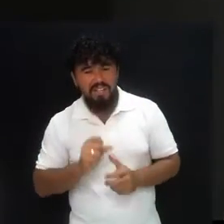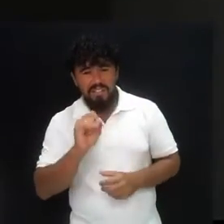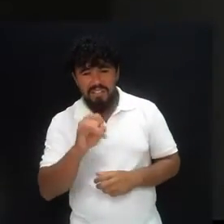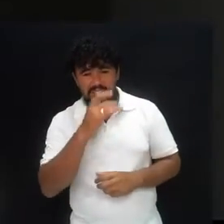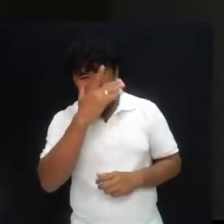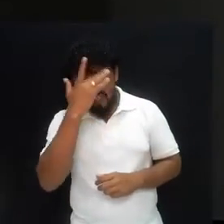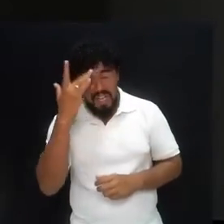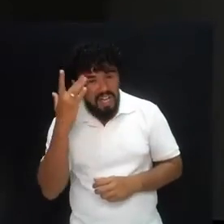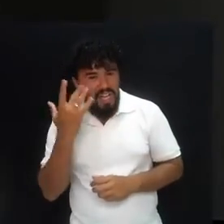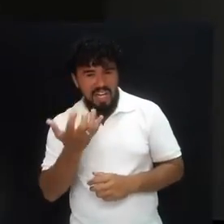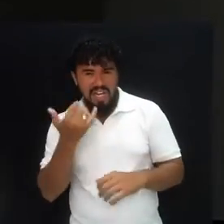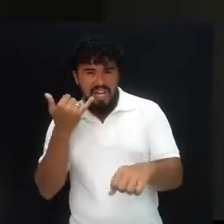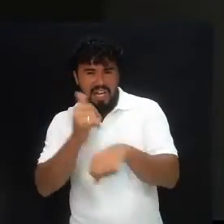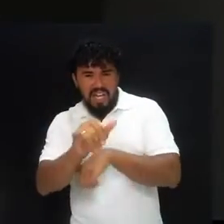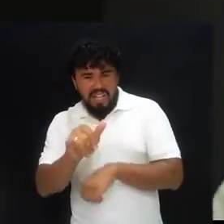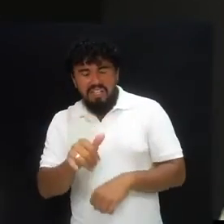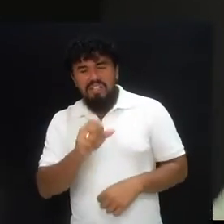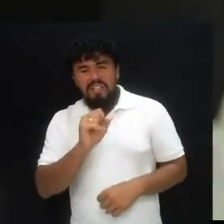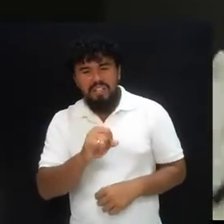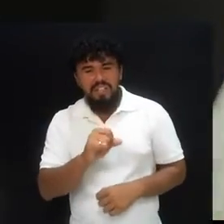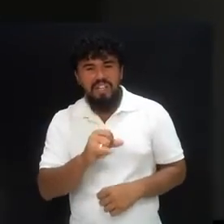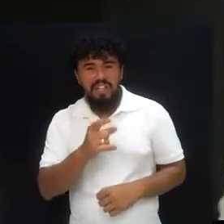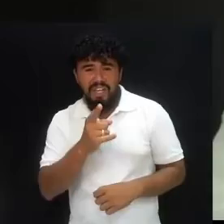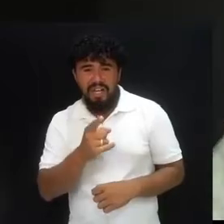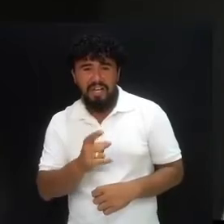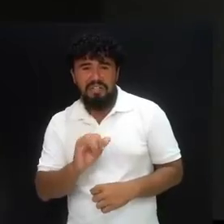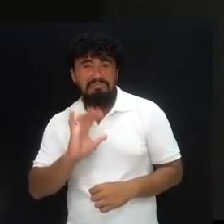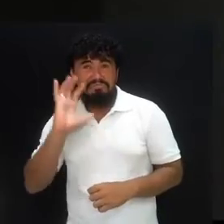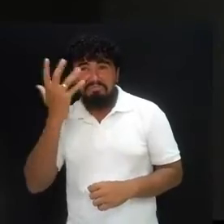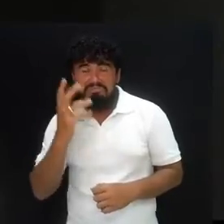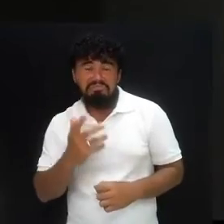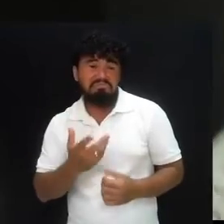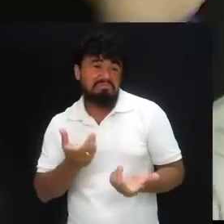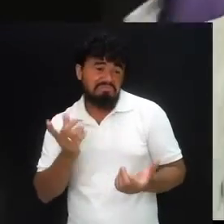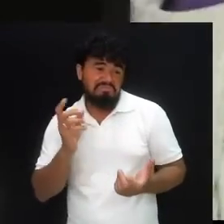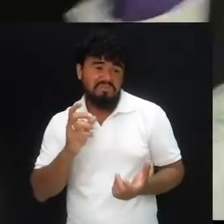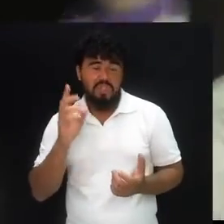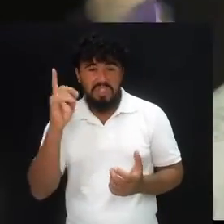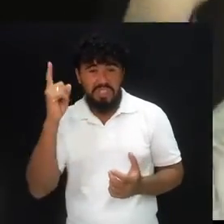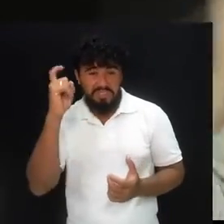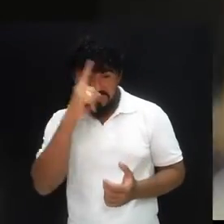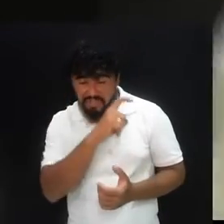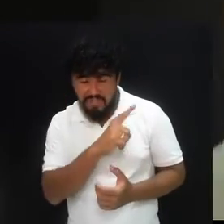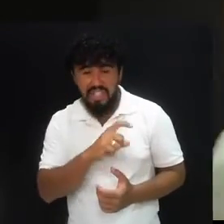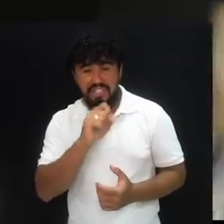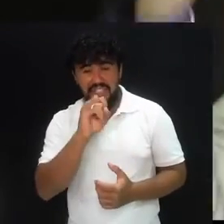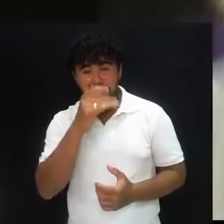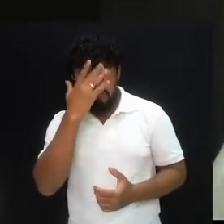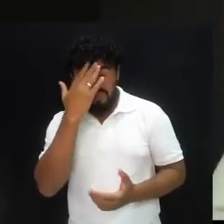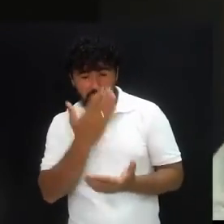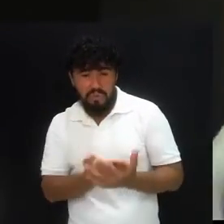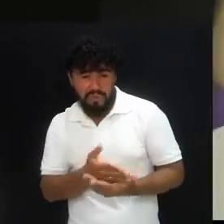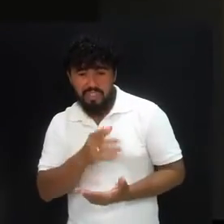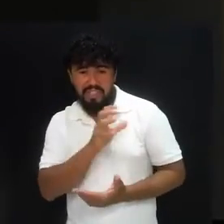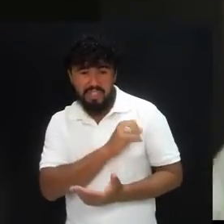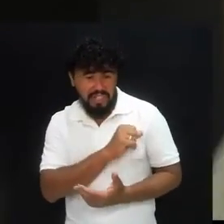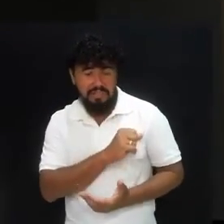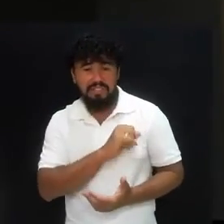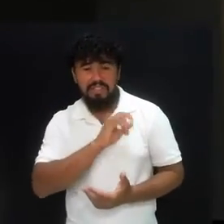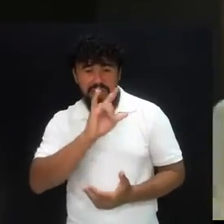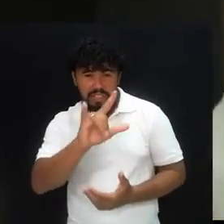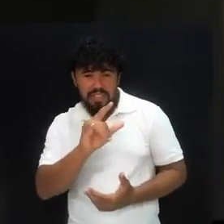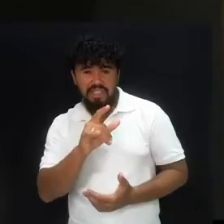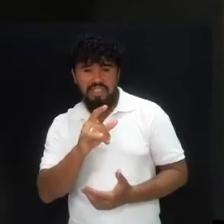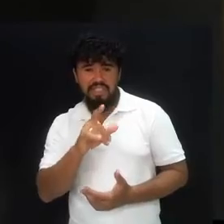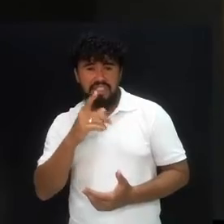ainda que as pessoas venham te trair, ainda que você seja lançado em uma cova, ainda que as pessoas que confiam em você, que te amam, digam